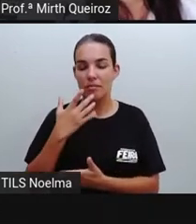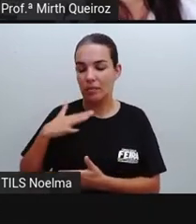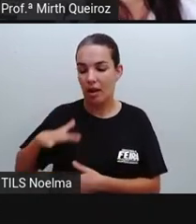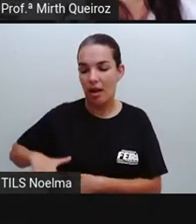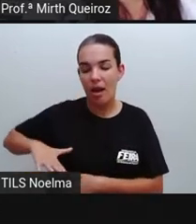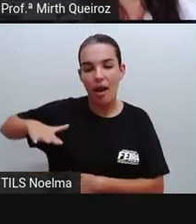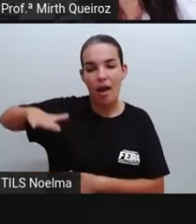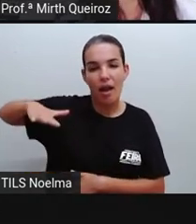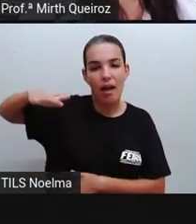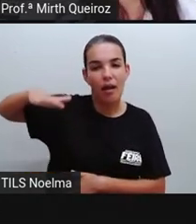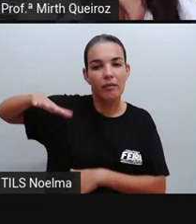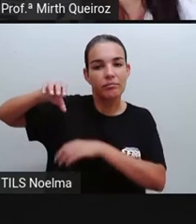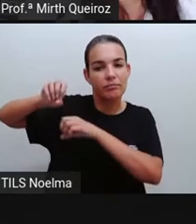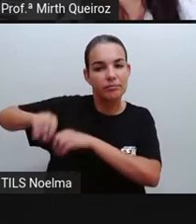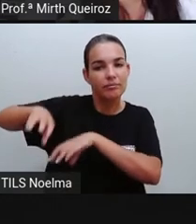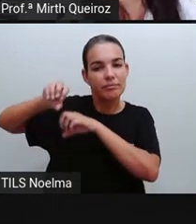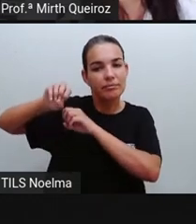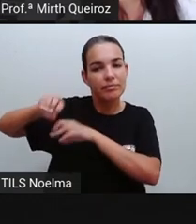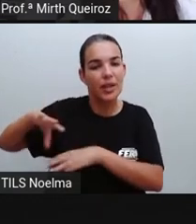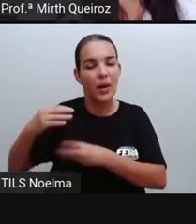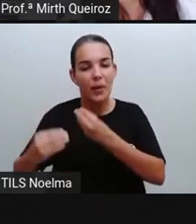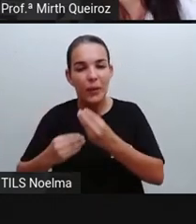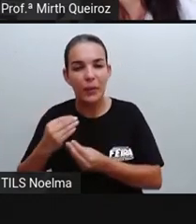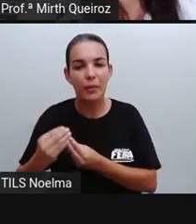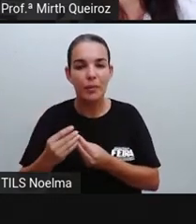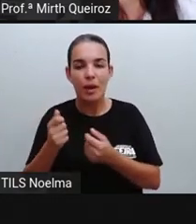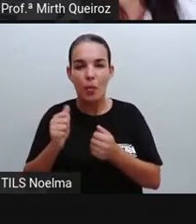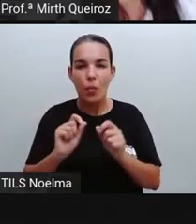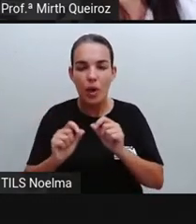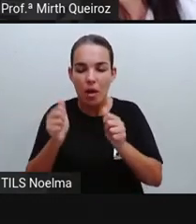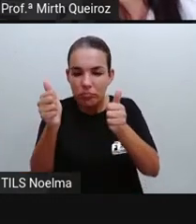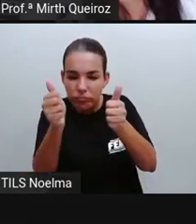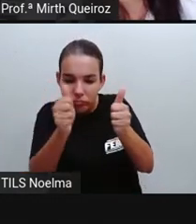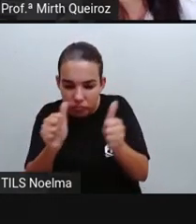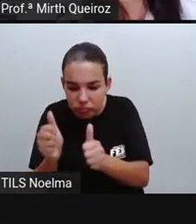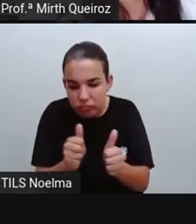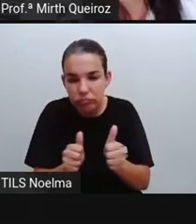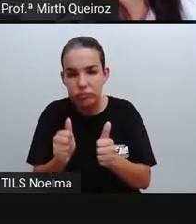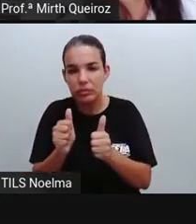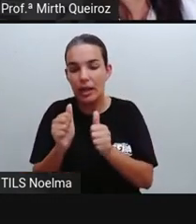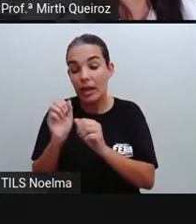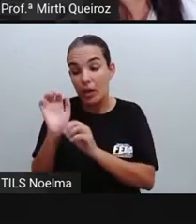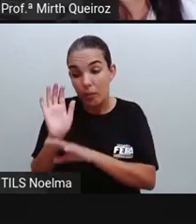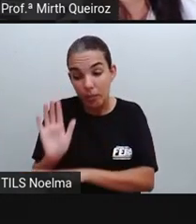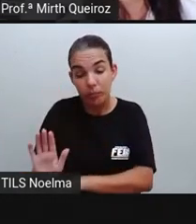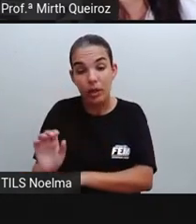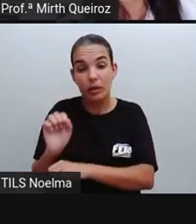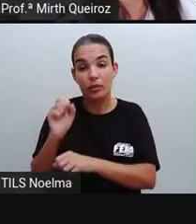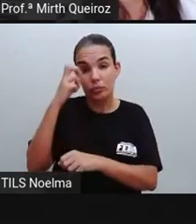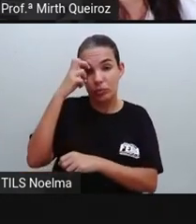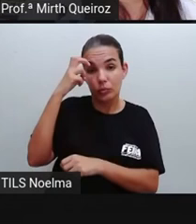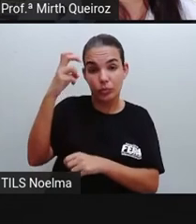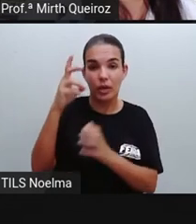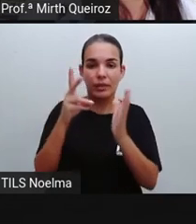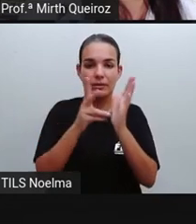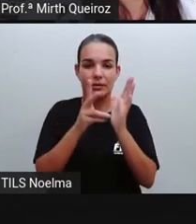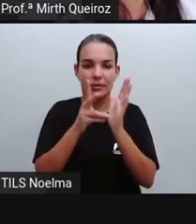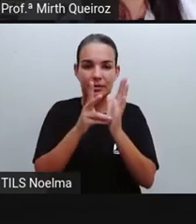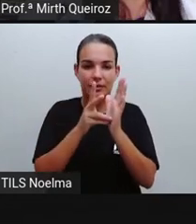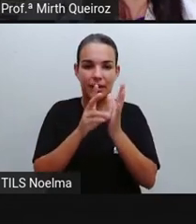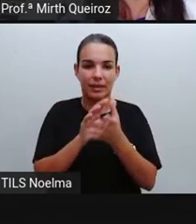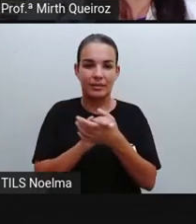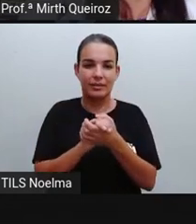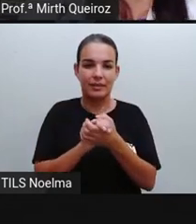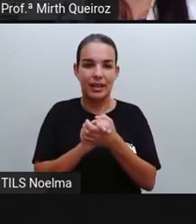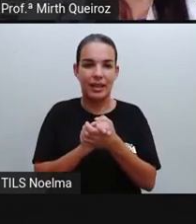utilizando aí esses elementos aí para moldá-las e assim preservar a cultura indígena. E